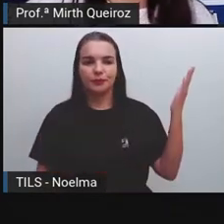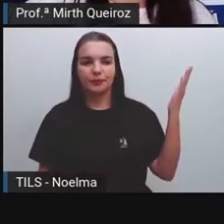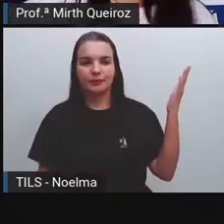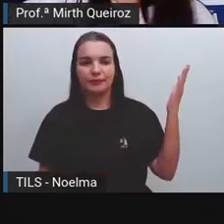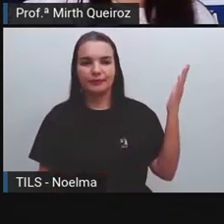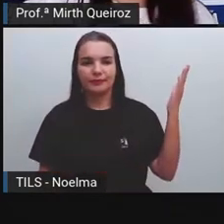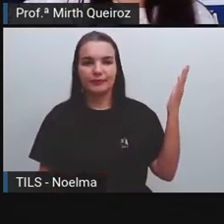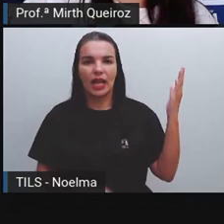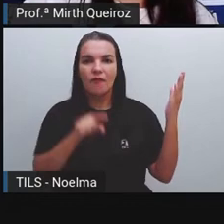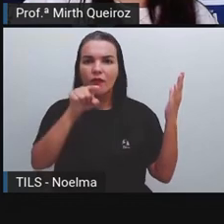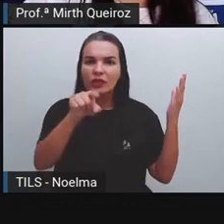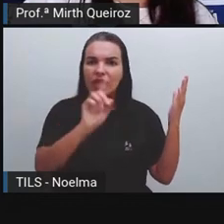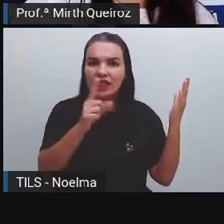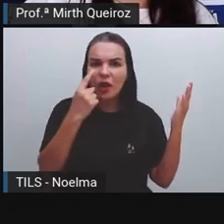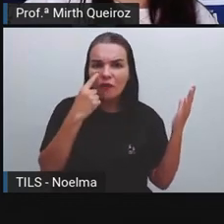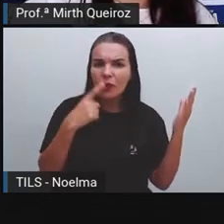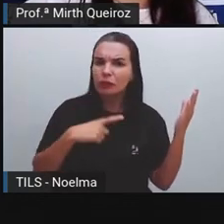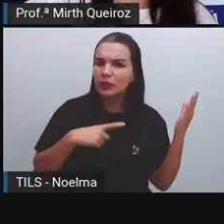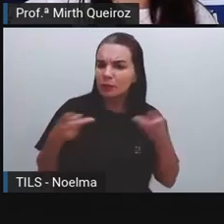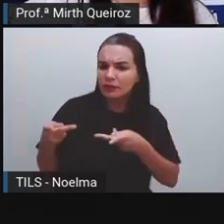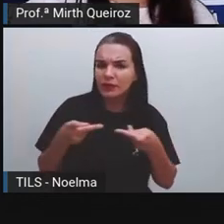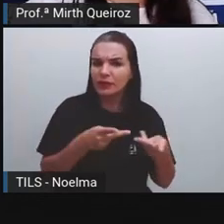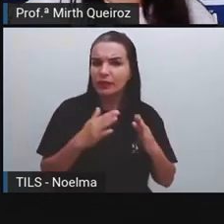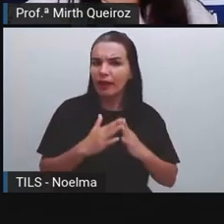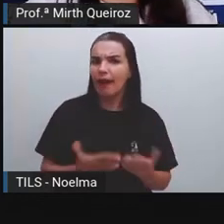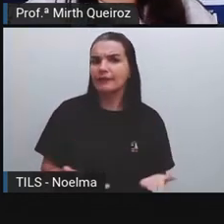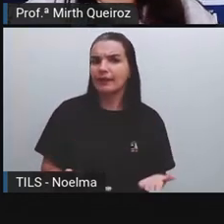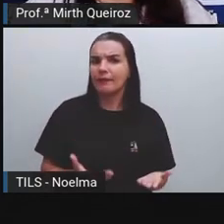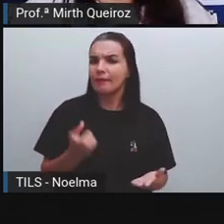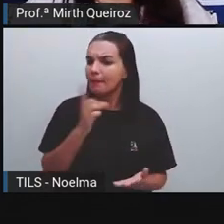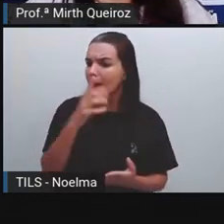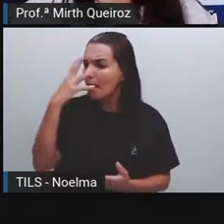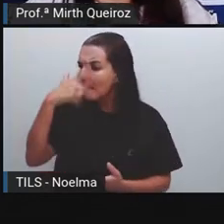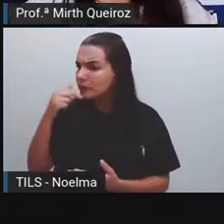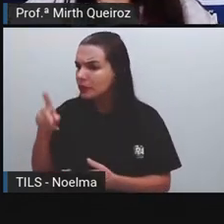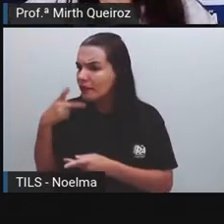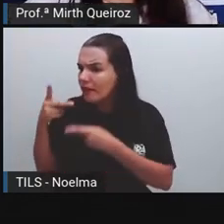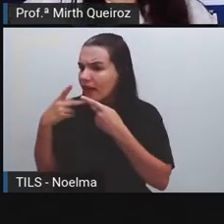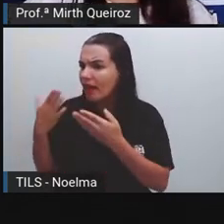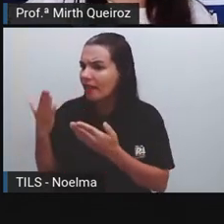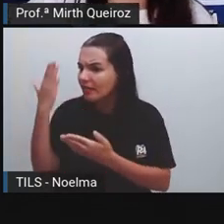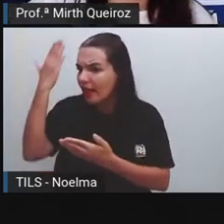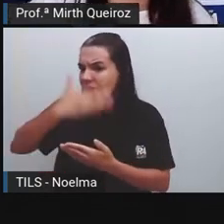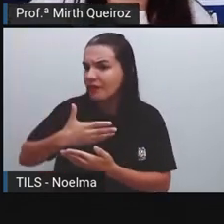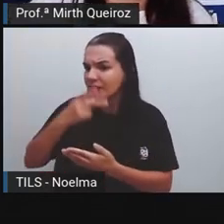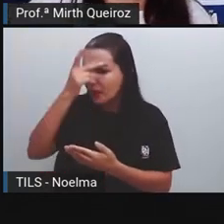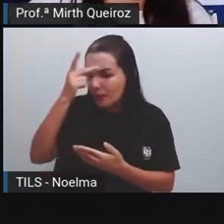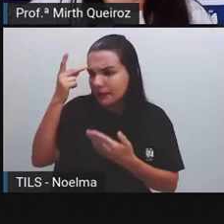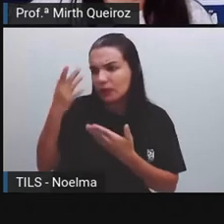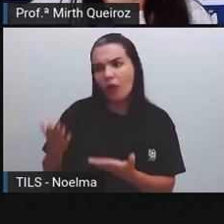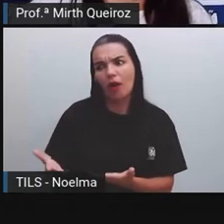Você não viu que temos visitas? Não é bonito falar essas coisas na frente dos outros.